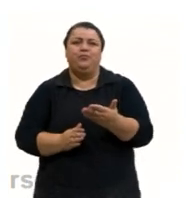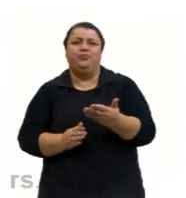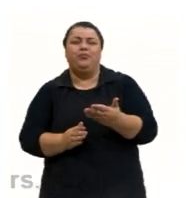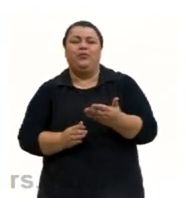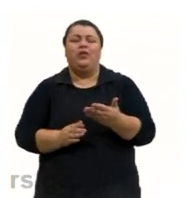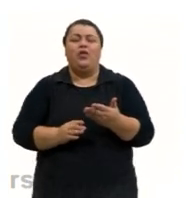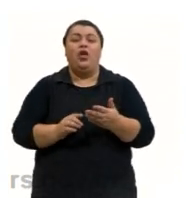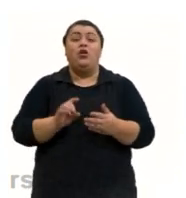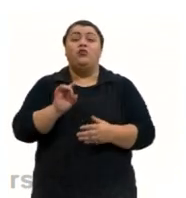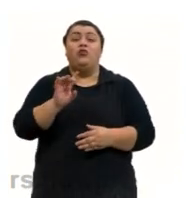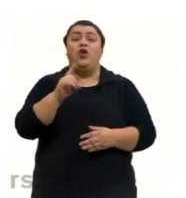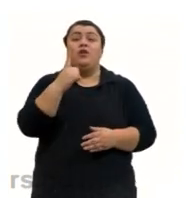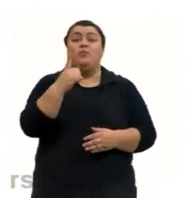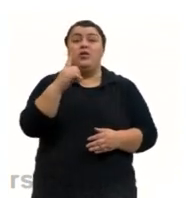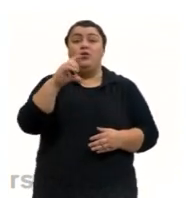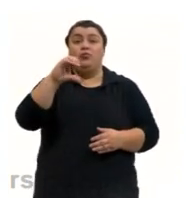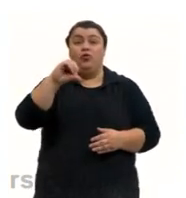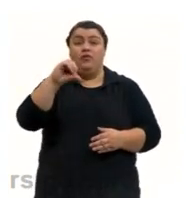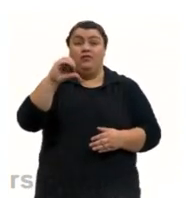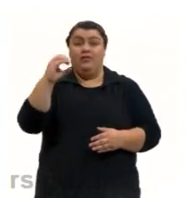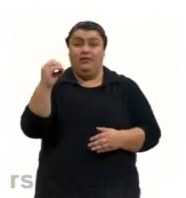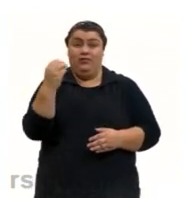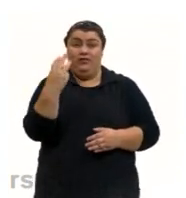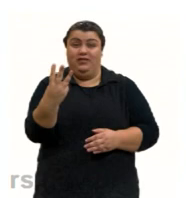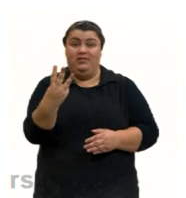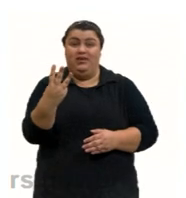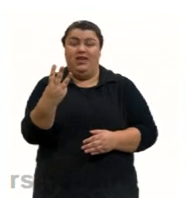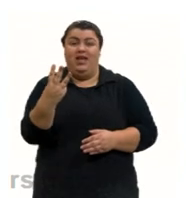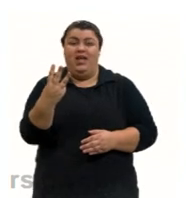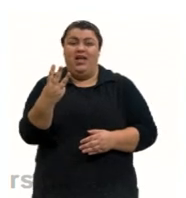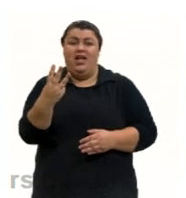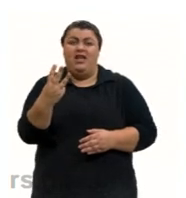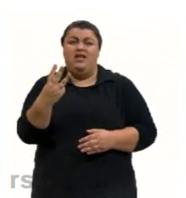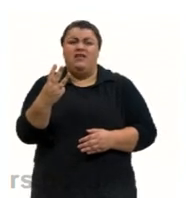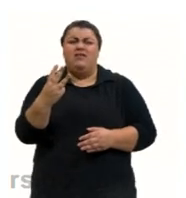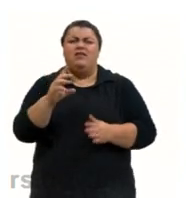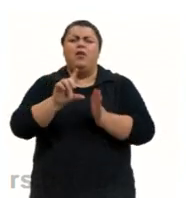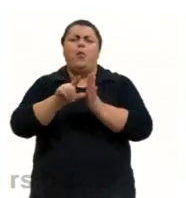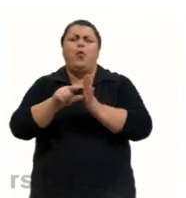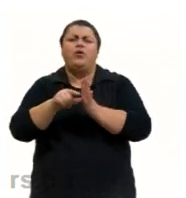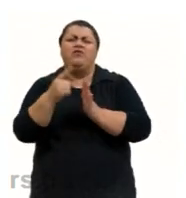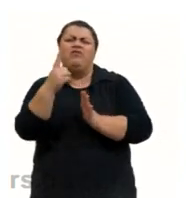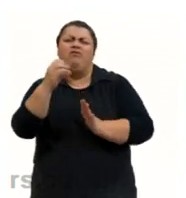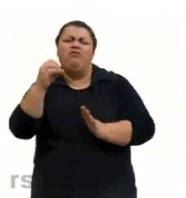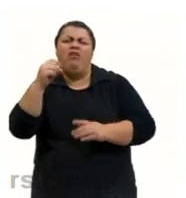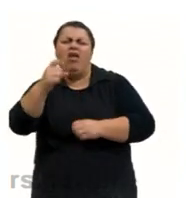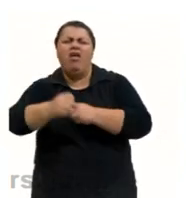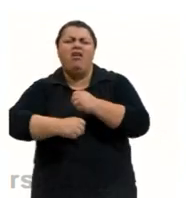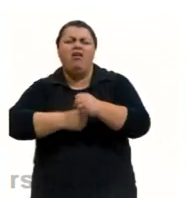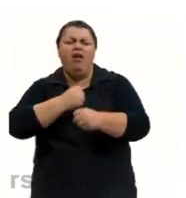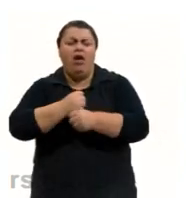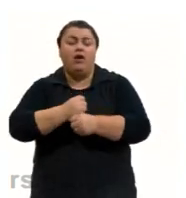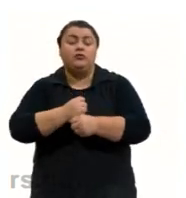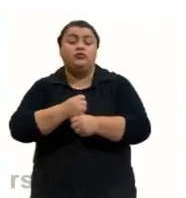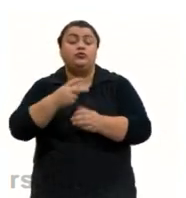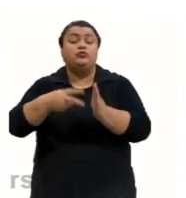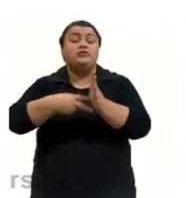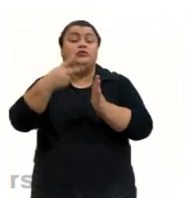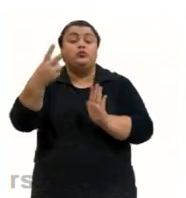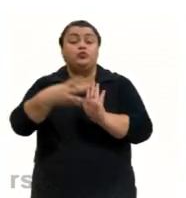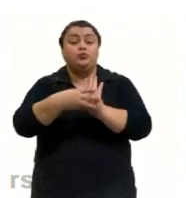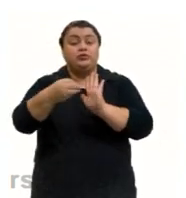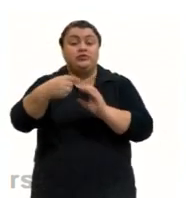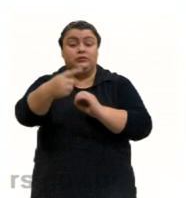Só em 1913, então muitos anos depois, né, quase 100 anos, que o segundo modelo atômico veio através